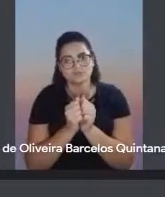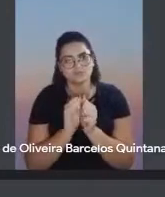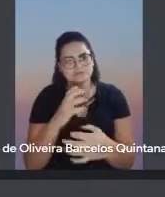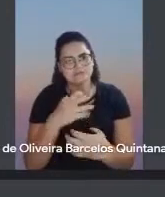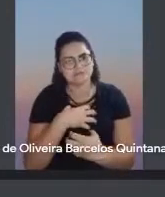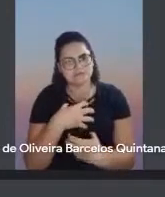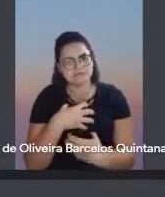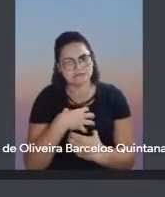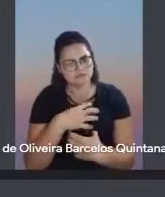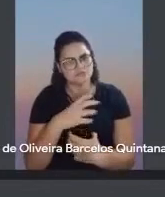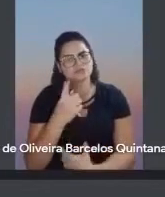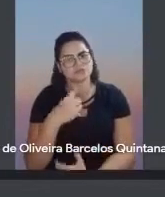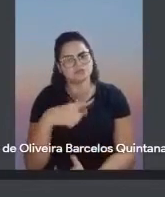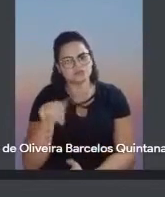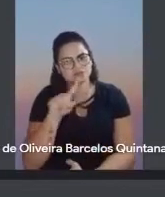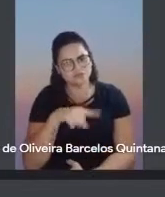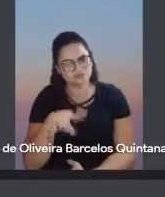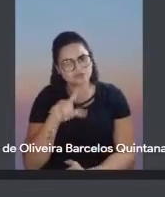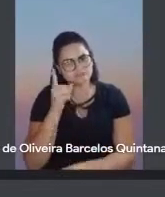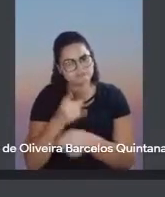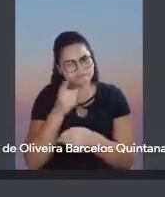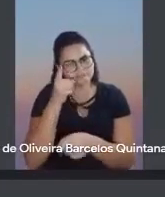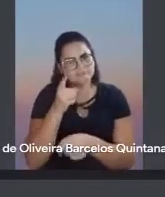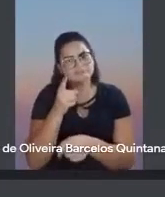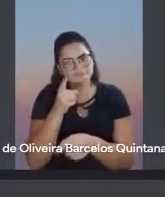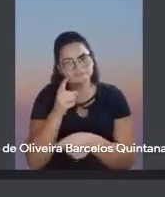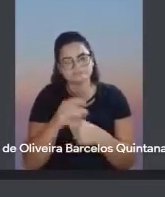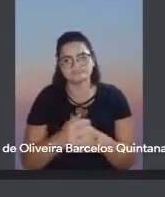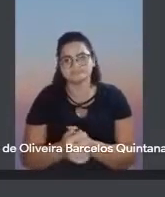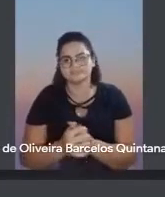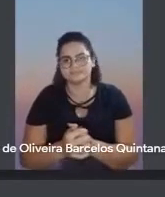que nós procurávamos nas caravanas.